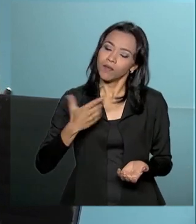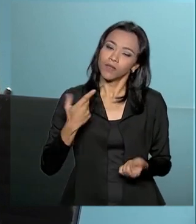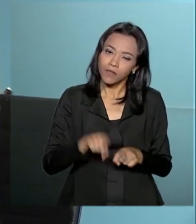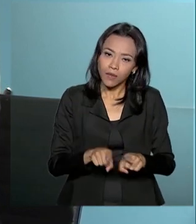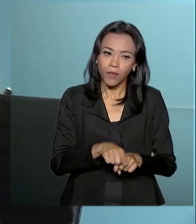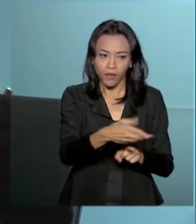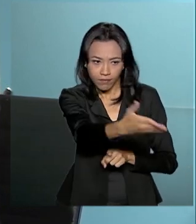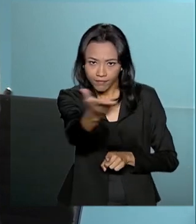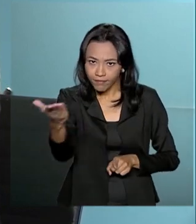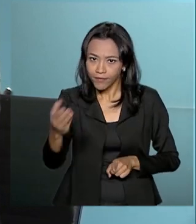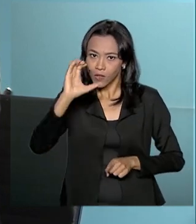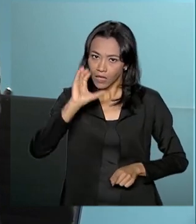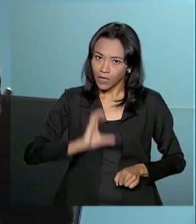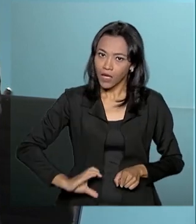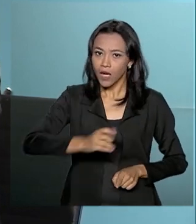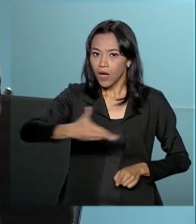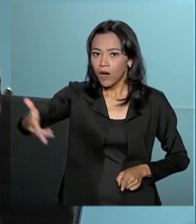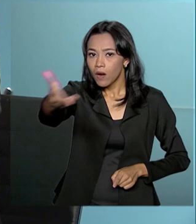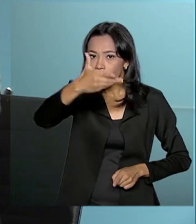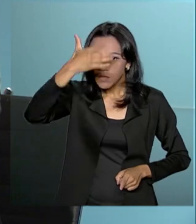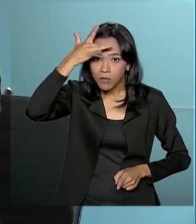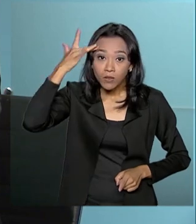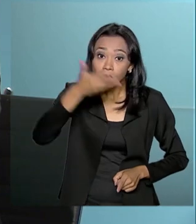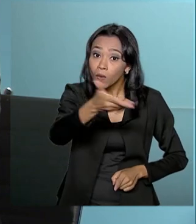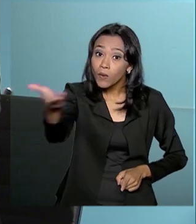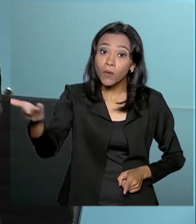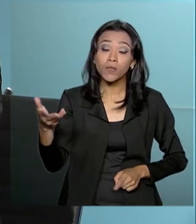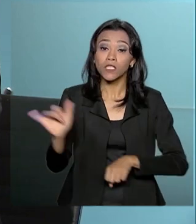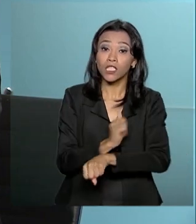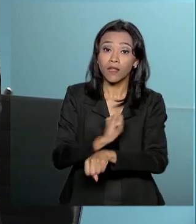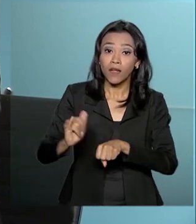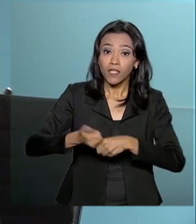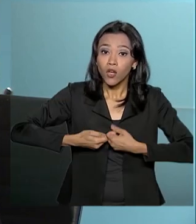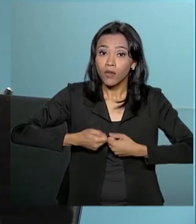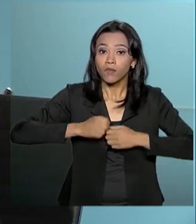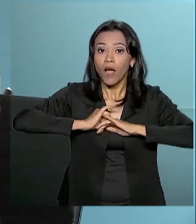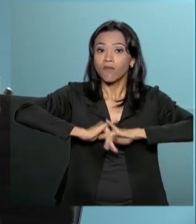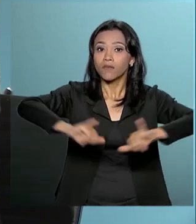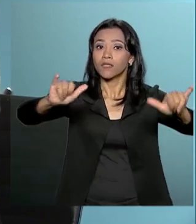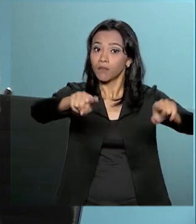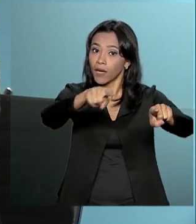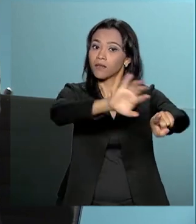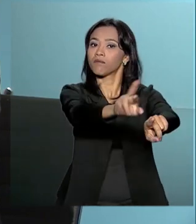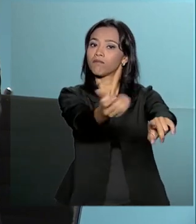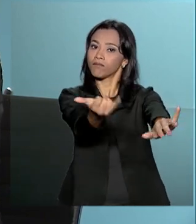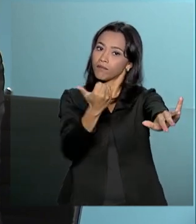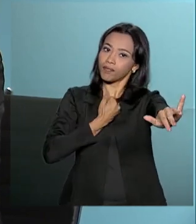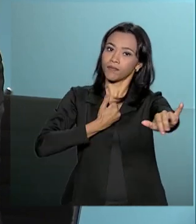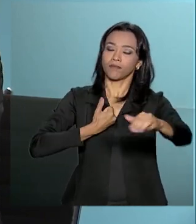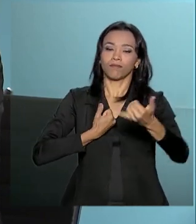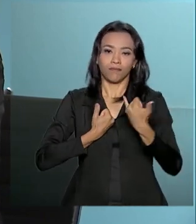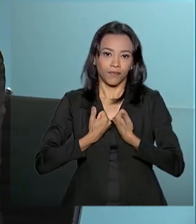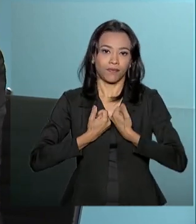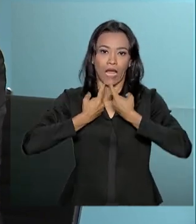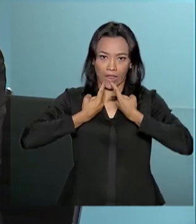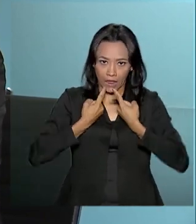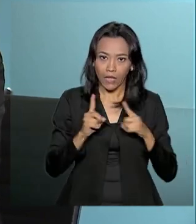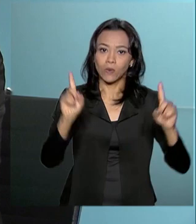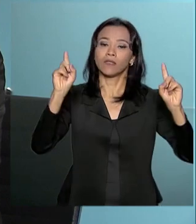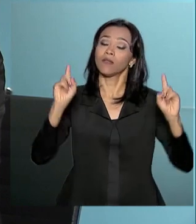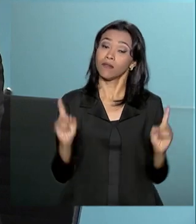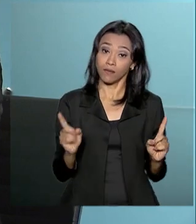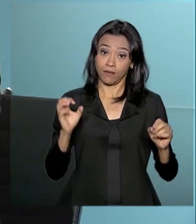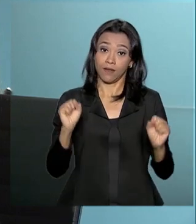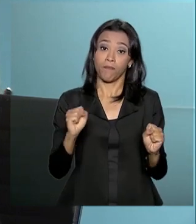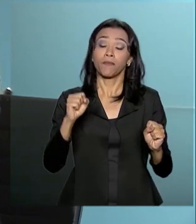que, através da transparência, de todas as ferramentas que estão sendo disponibilizadas, ele pode controlar a aplicação dos recursos públicos, principalmente aquele que chega no seu